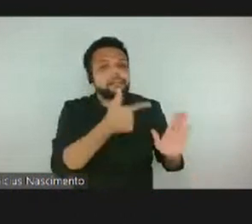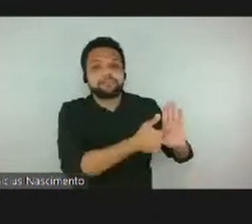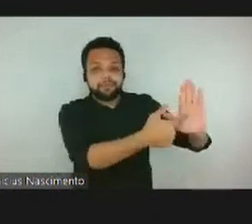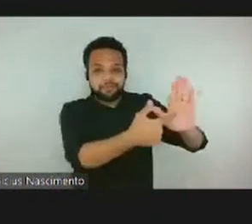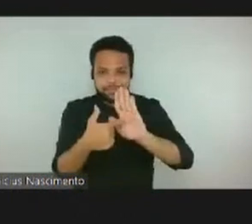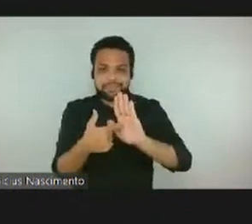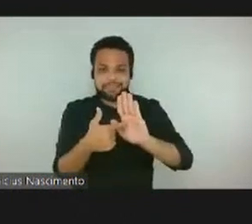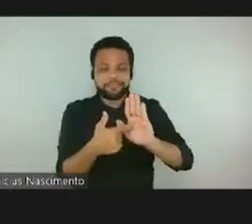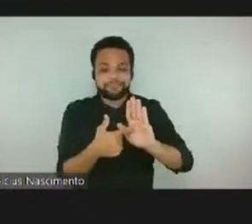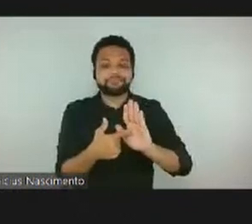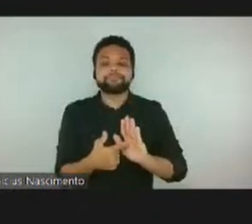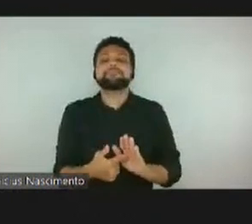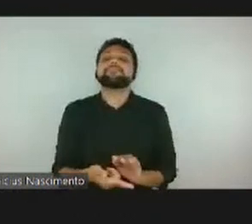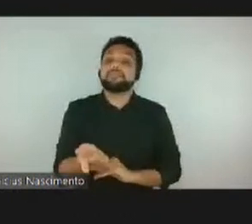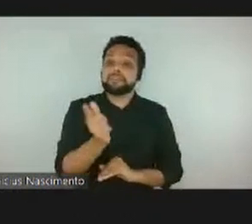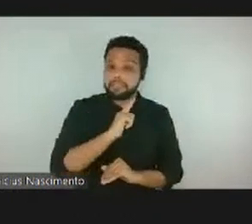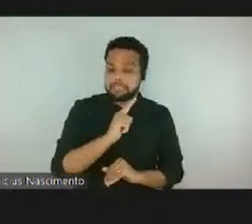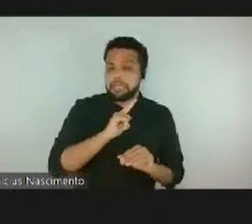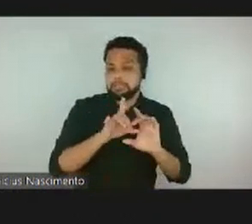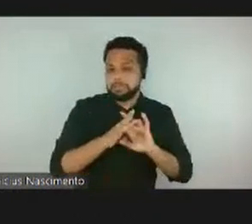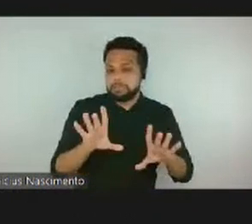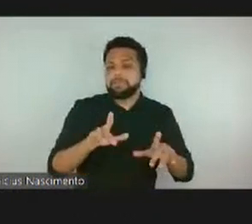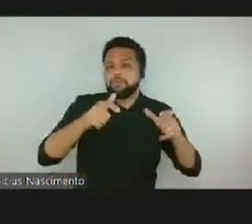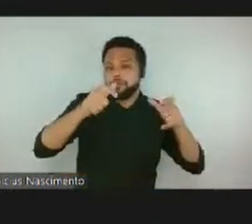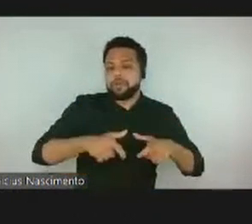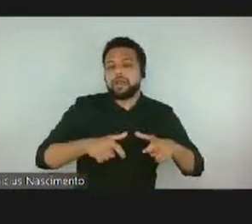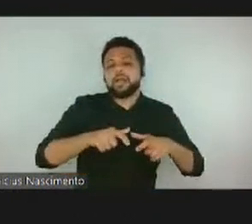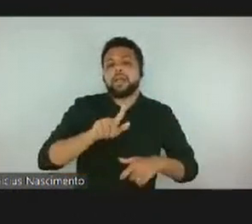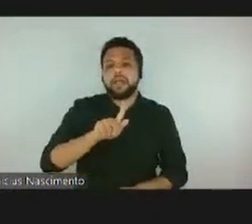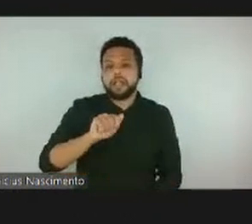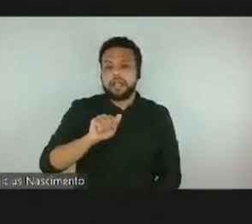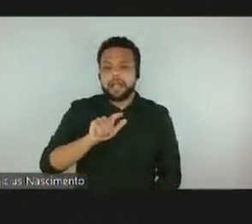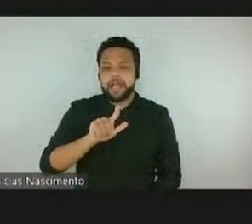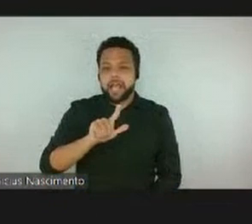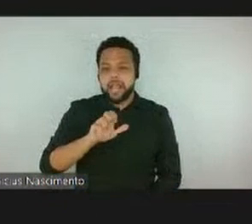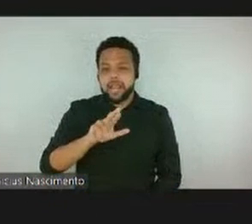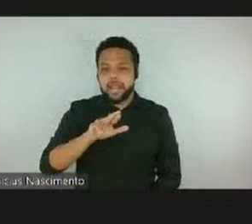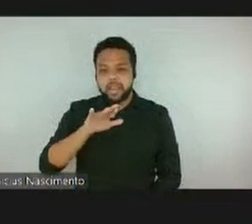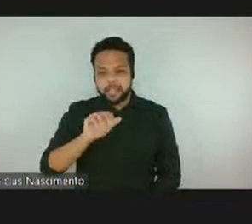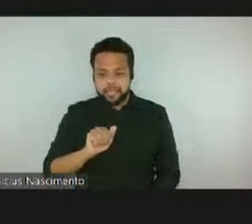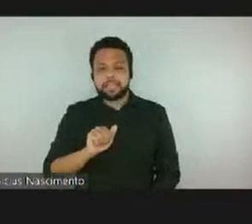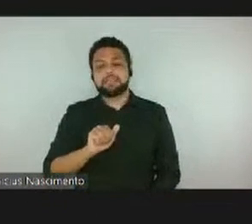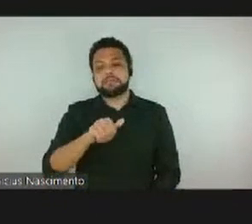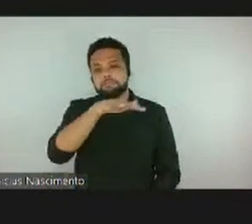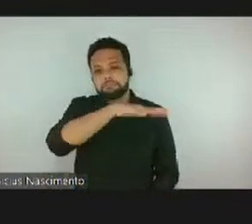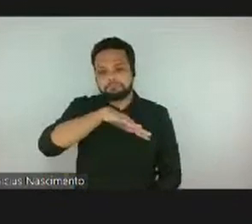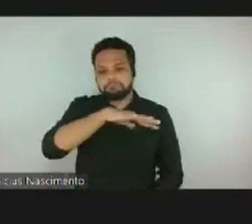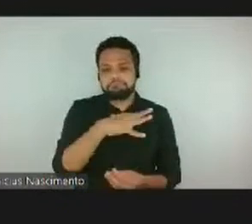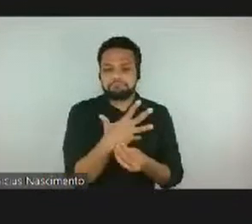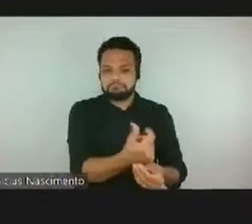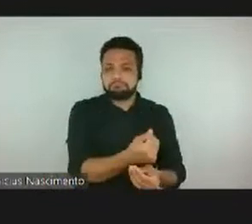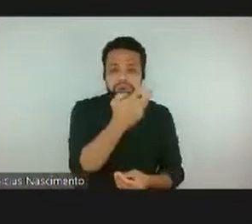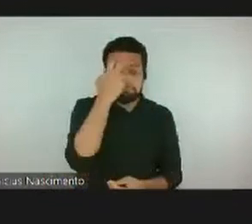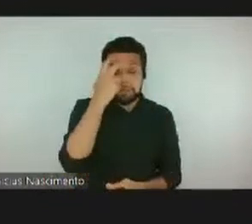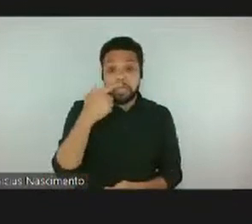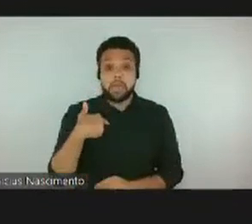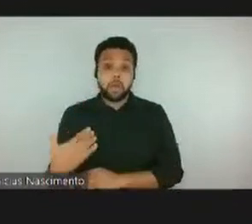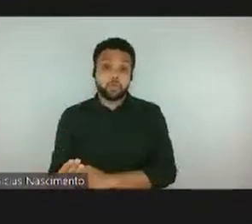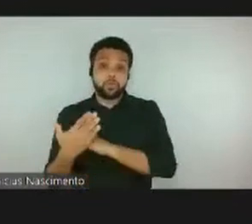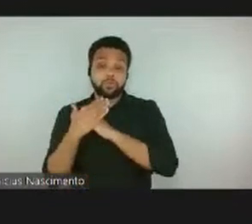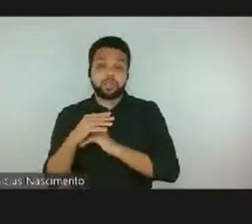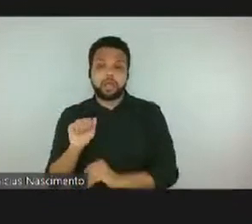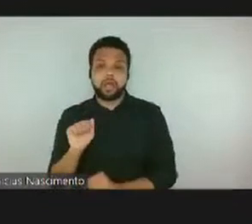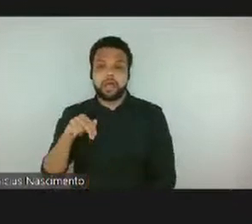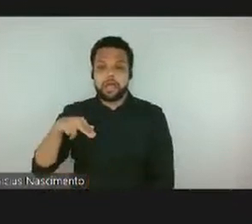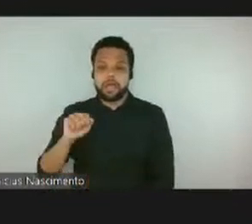sites das galerias e espaços culturais, ou eu conto com a ajuda da Ana Lúcia, que é minha